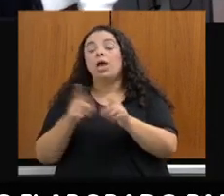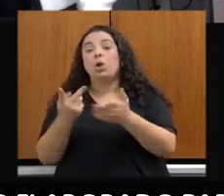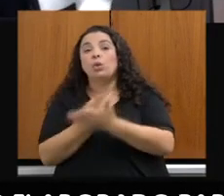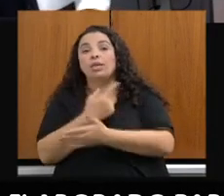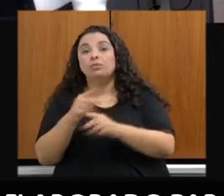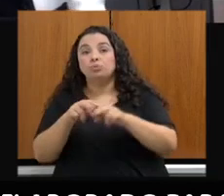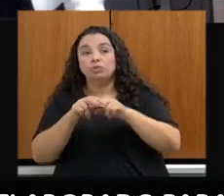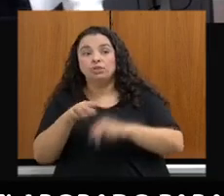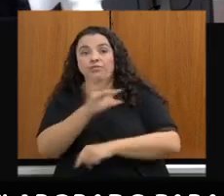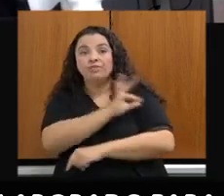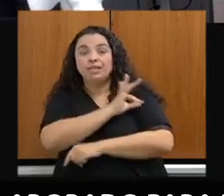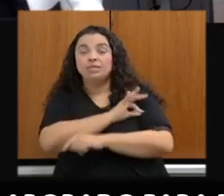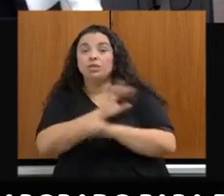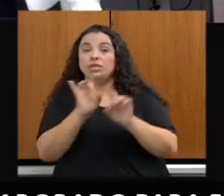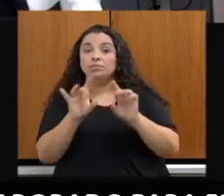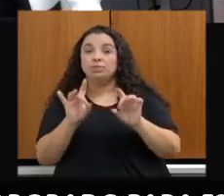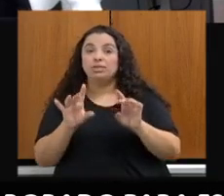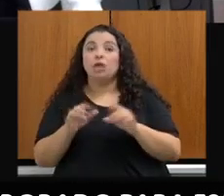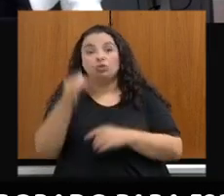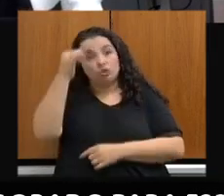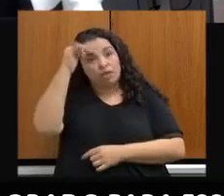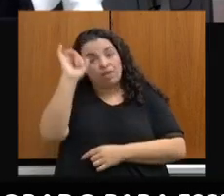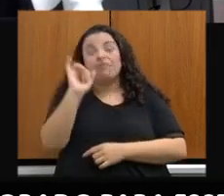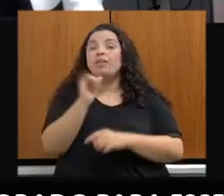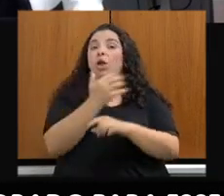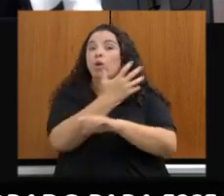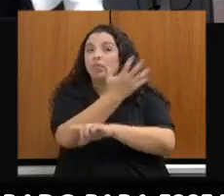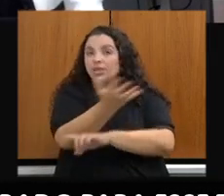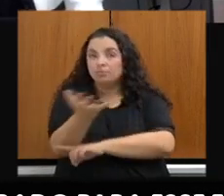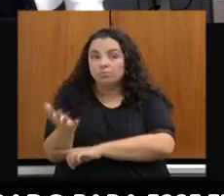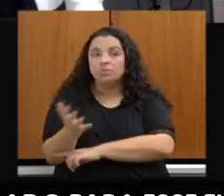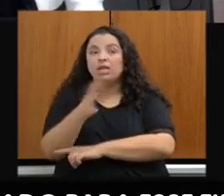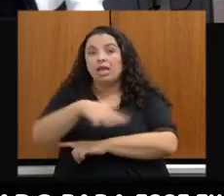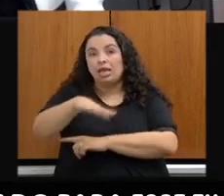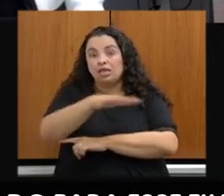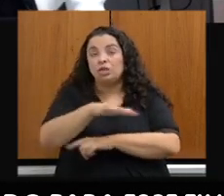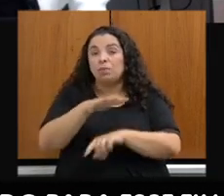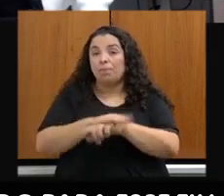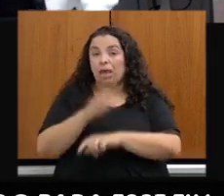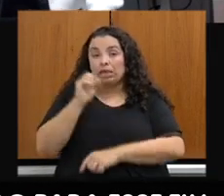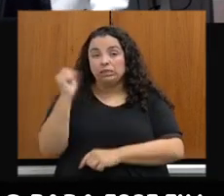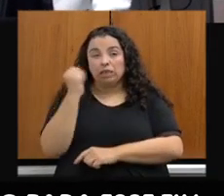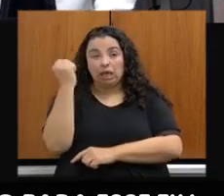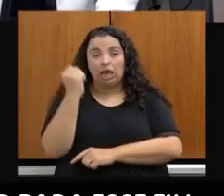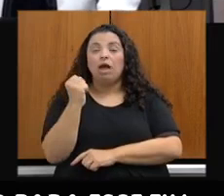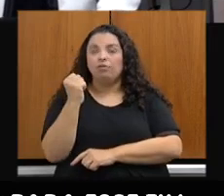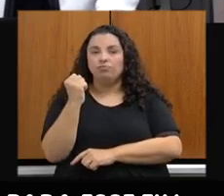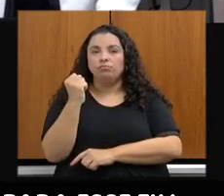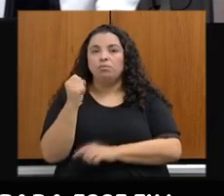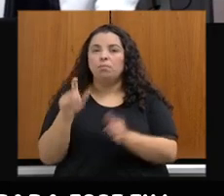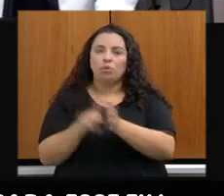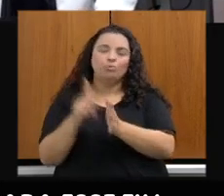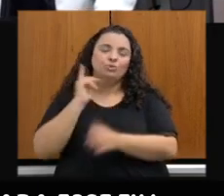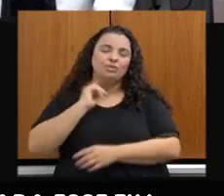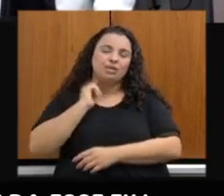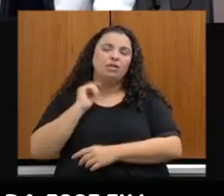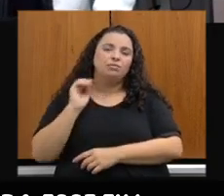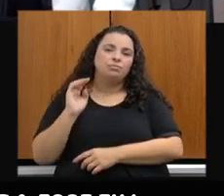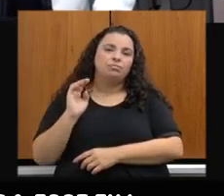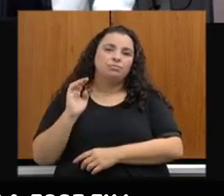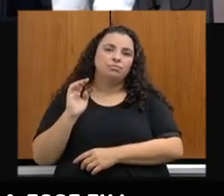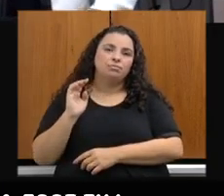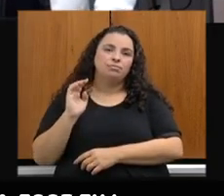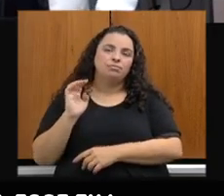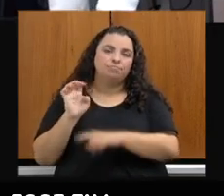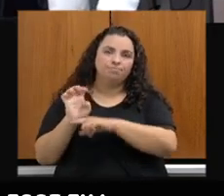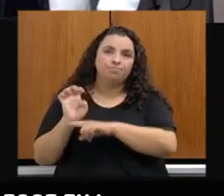especiais de combate ao desmatamento em regiões críticas do nosso Estado. Nós temos feito diversas ações que têm